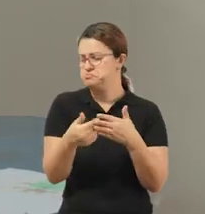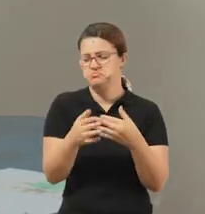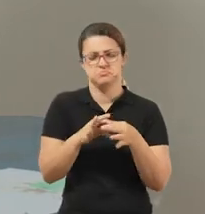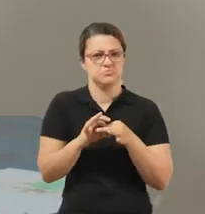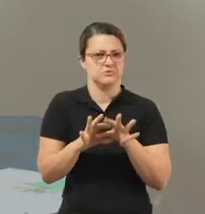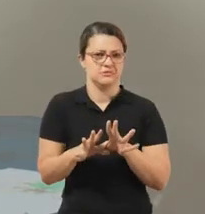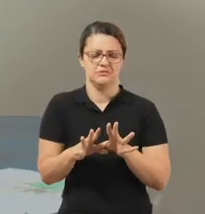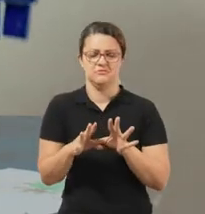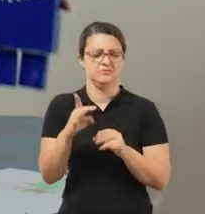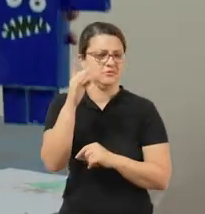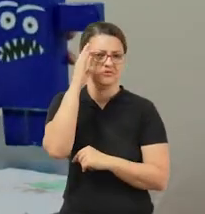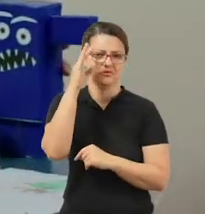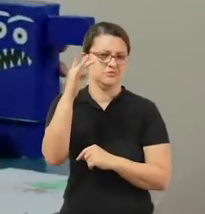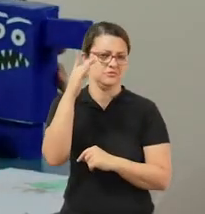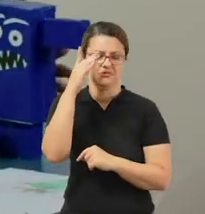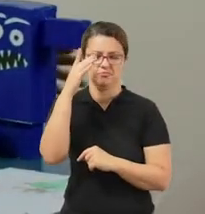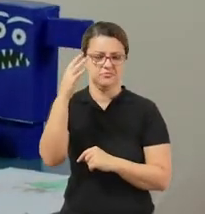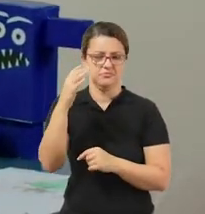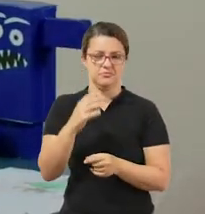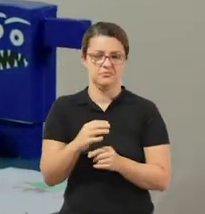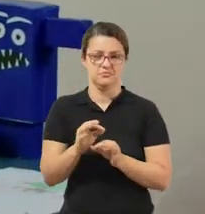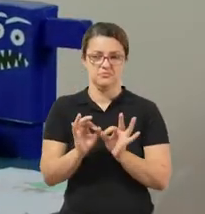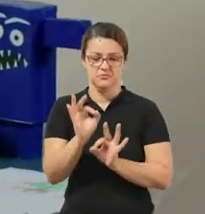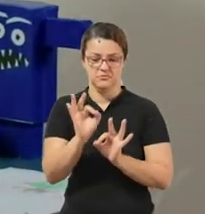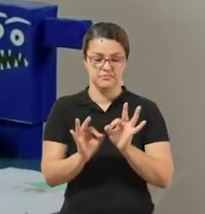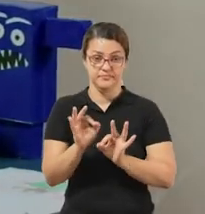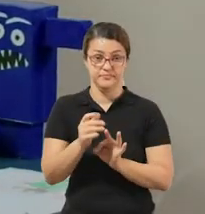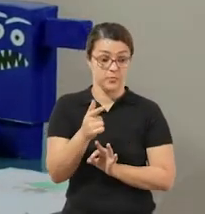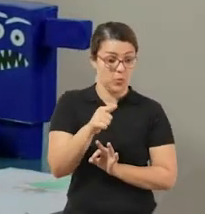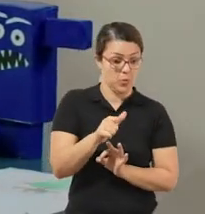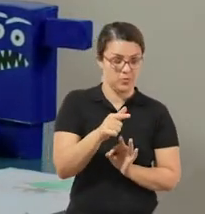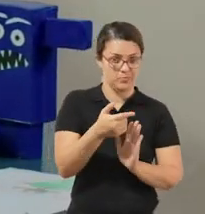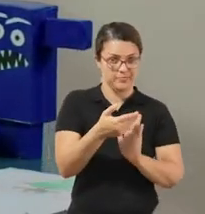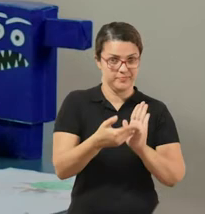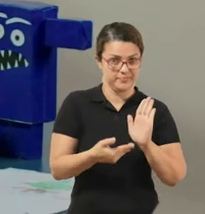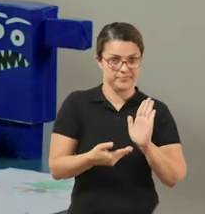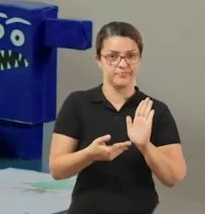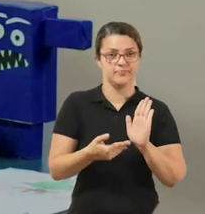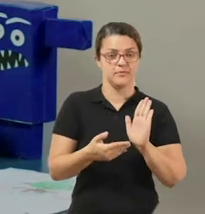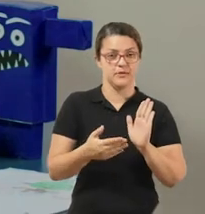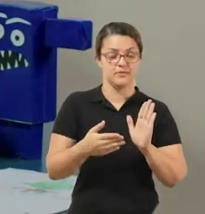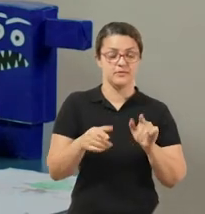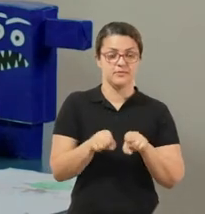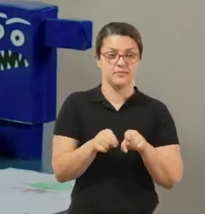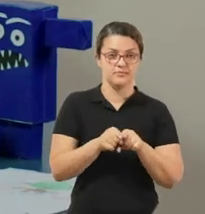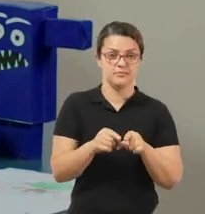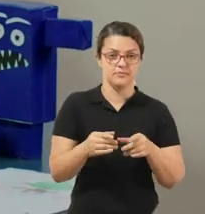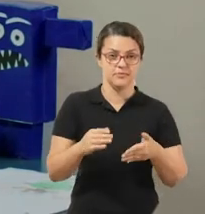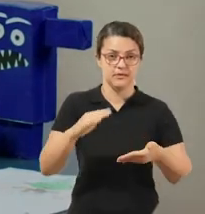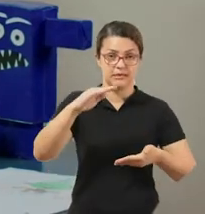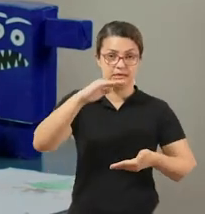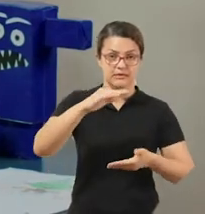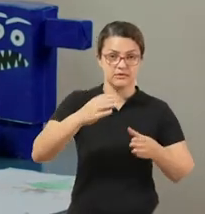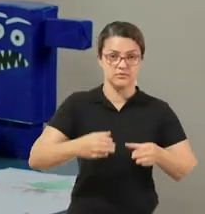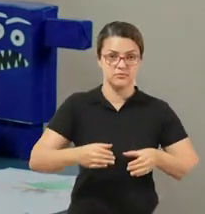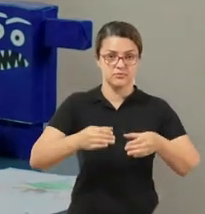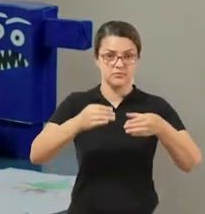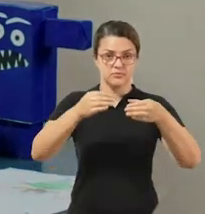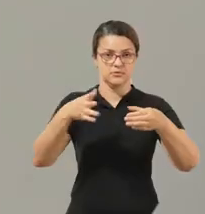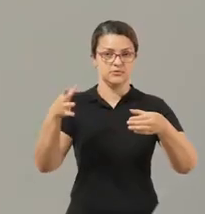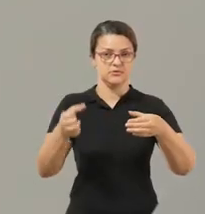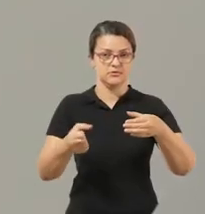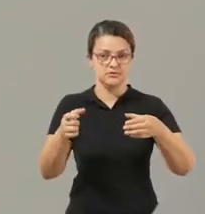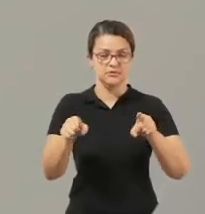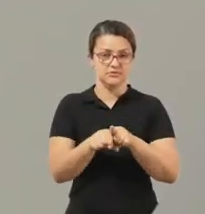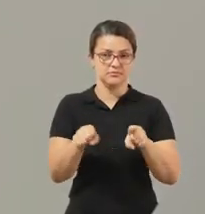a imaginação. Esse outro, eu usei caixinha também. E ficou bem interessante. Porém,